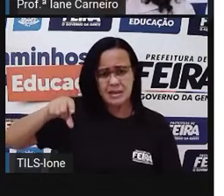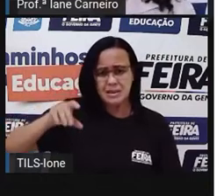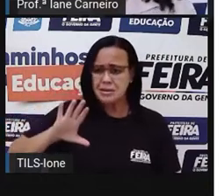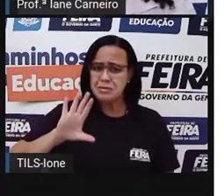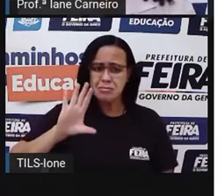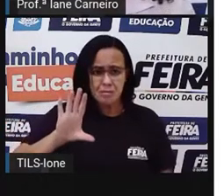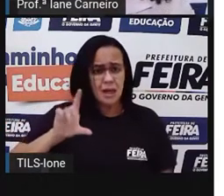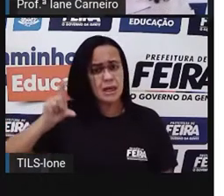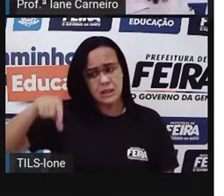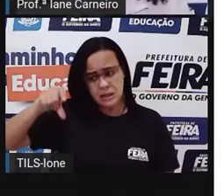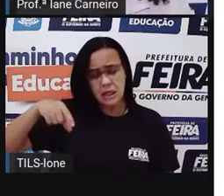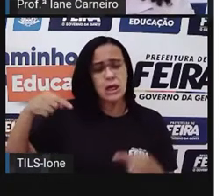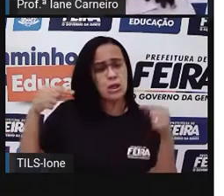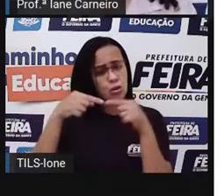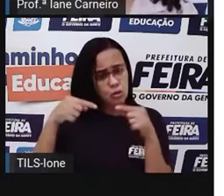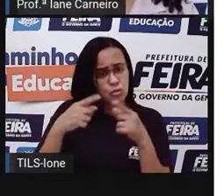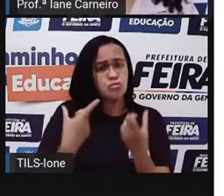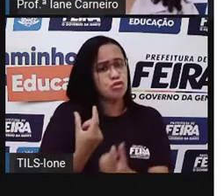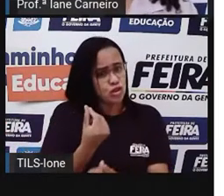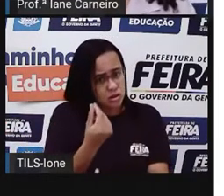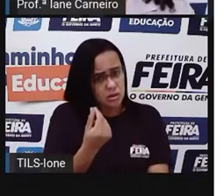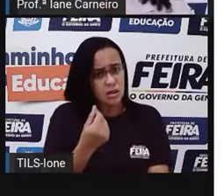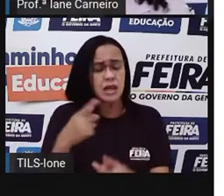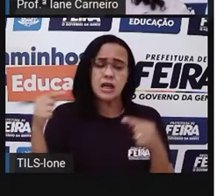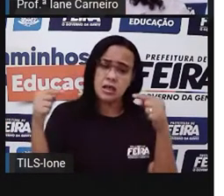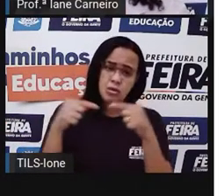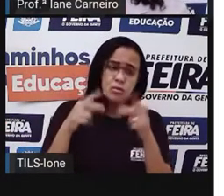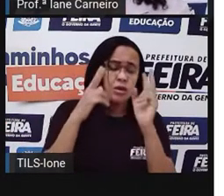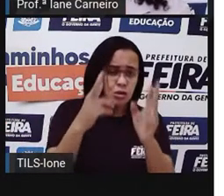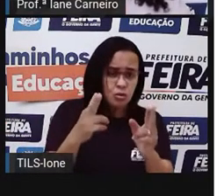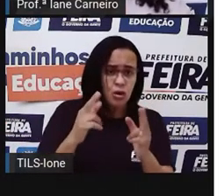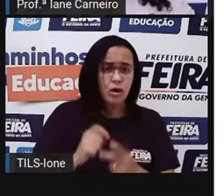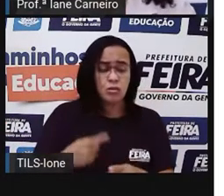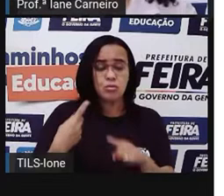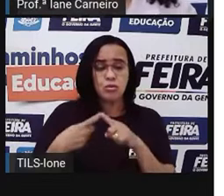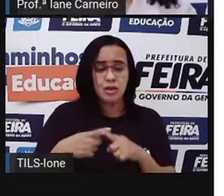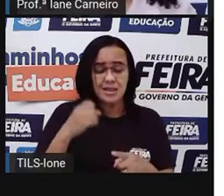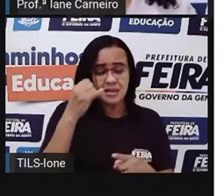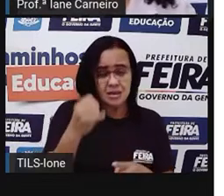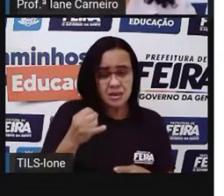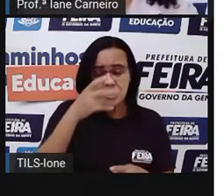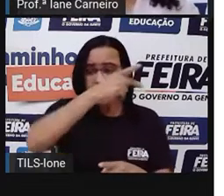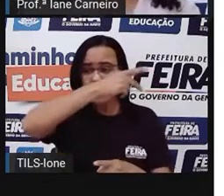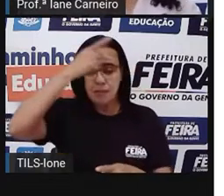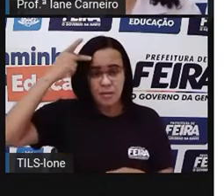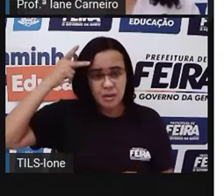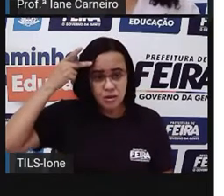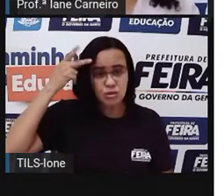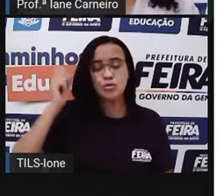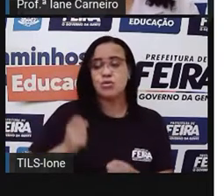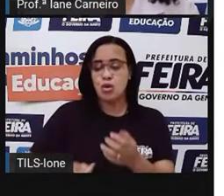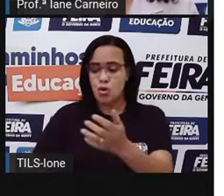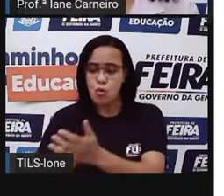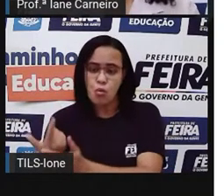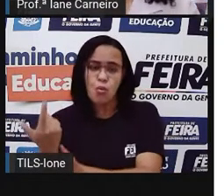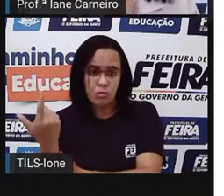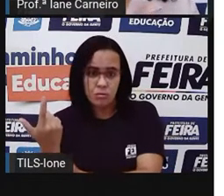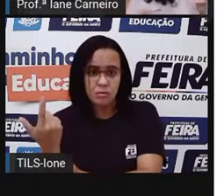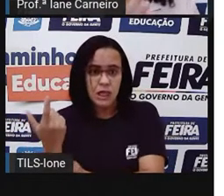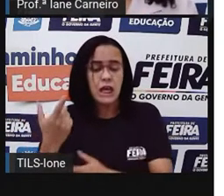Mas é. Para a pessoa poder fazer compras naquele cartão, é preciso pagar as contas, né?